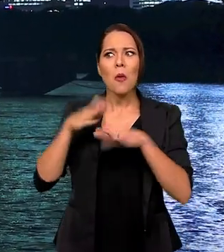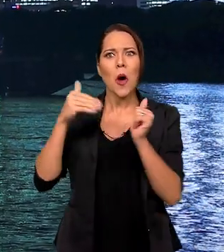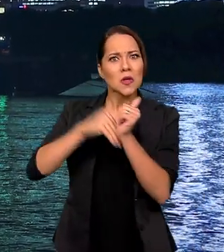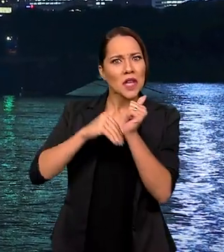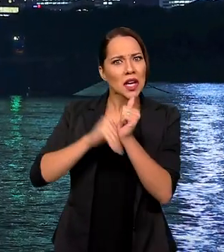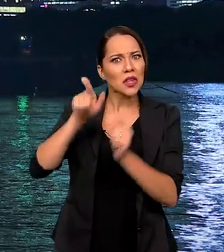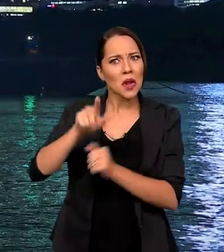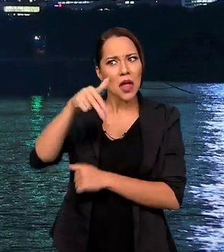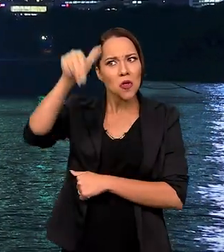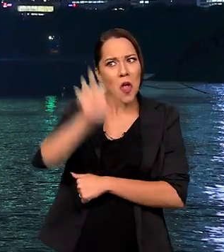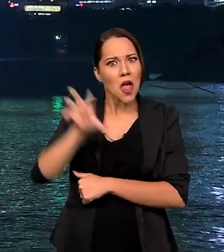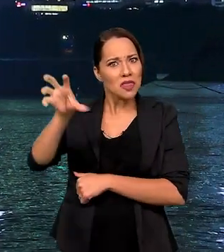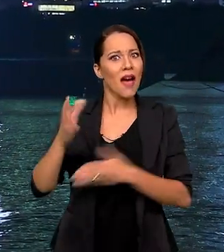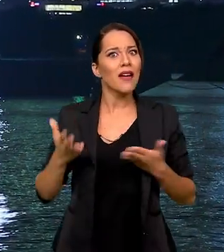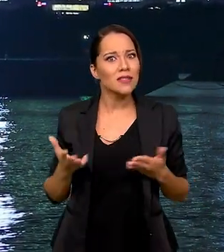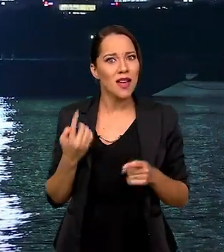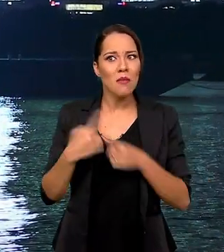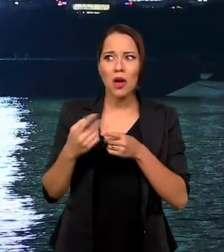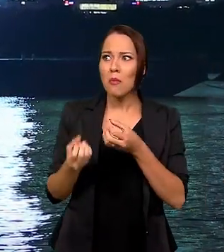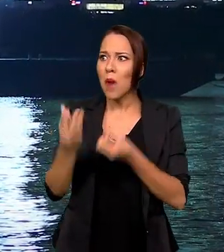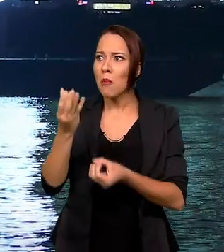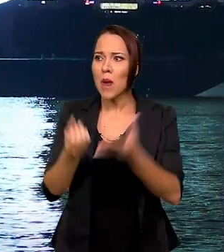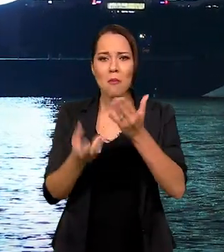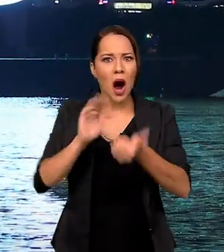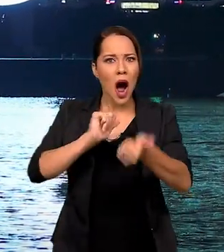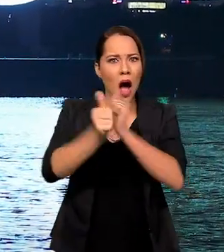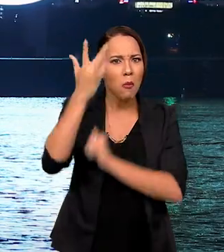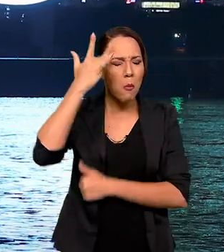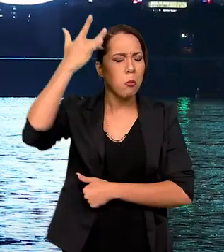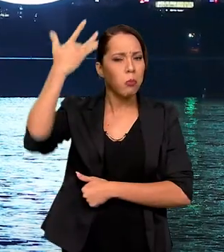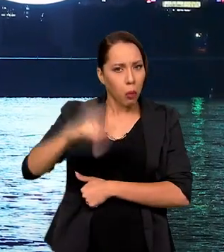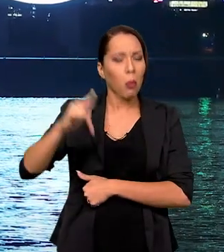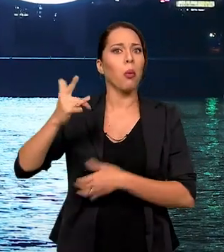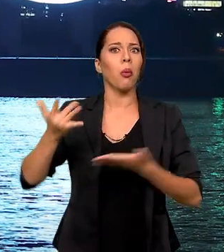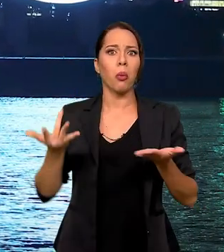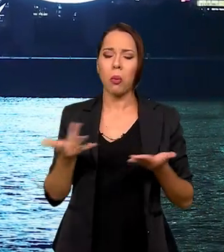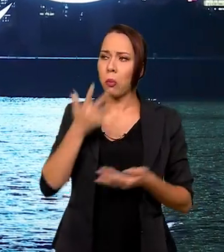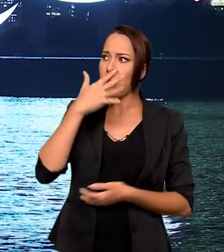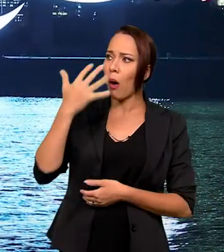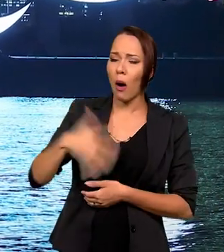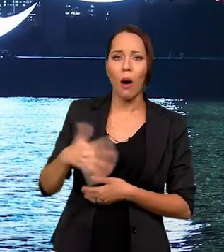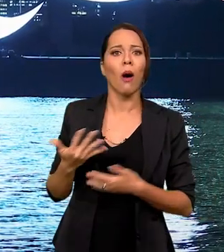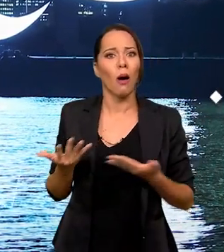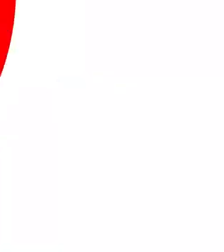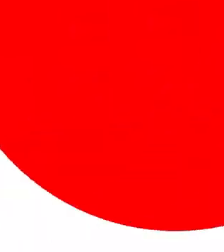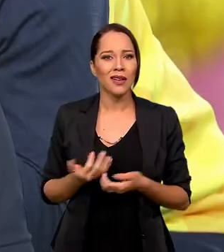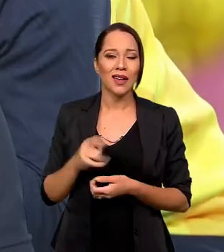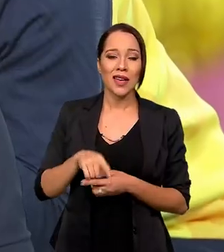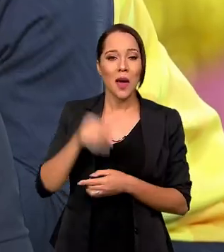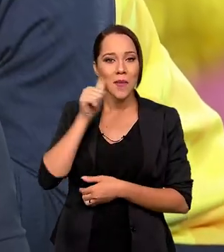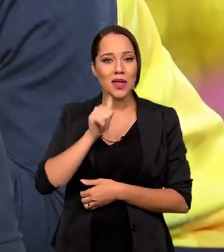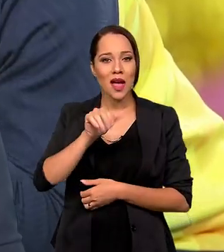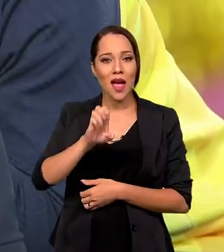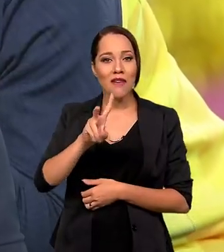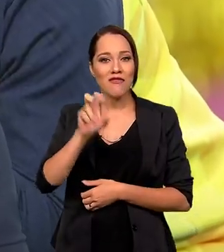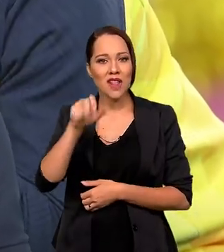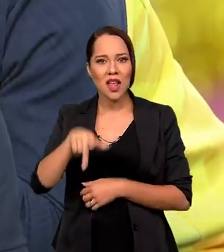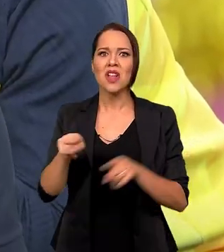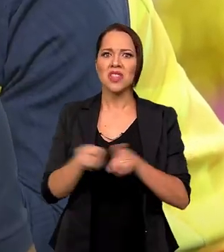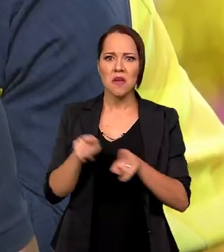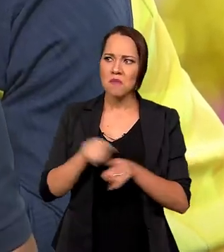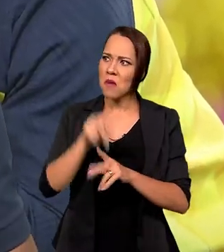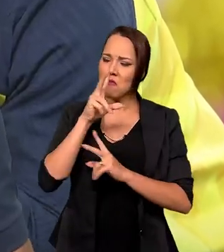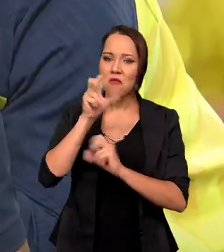segredo dos nordestinos, viu? O que aparece de atleta de ponta lá é impressionante. E a Evelyn também é